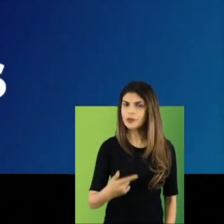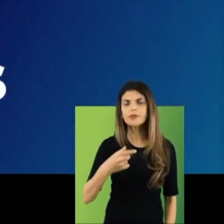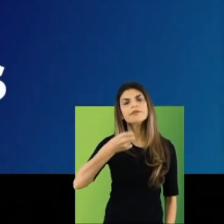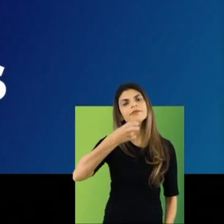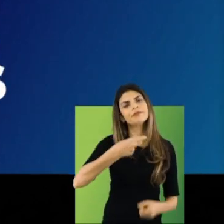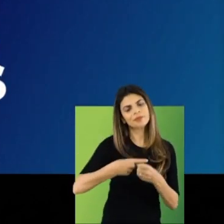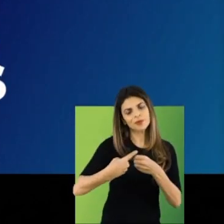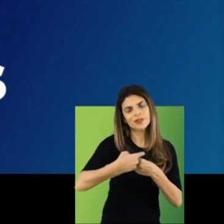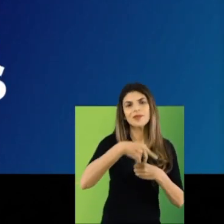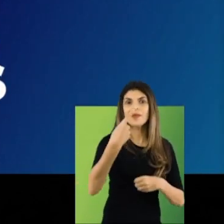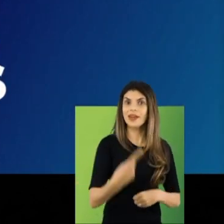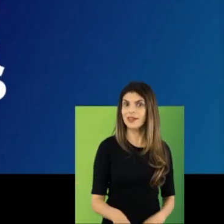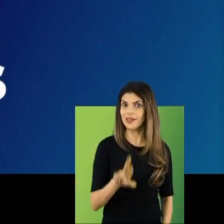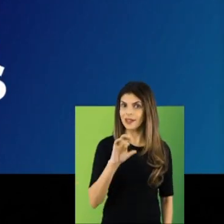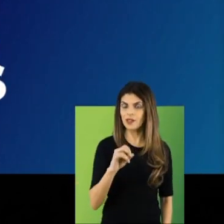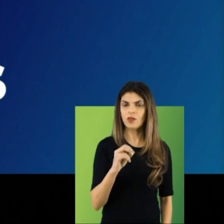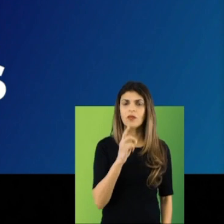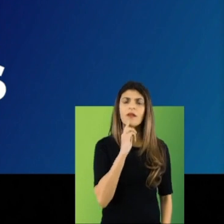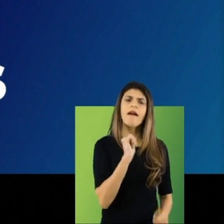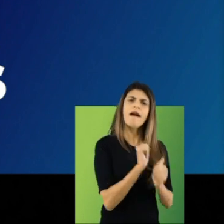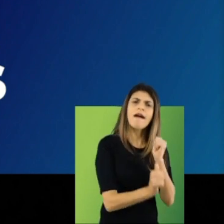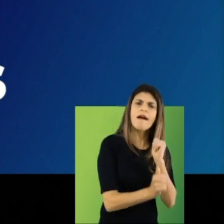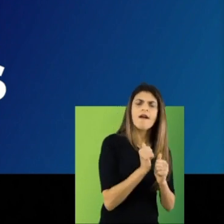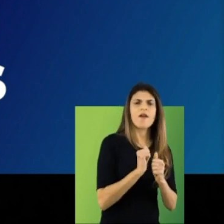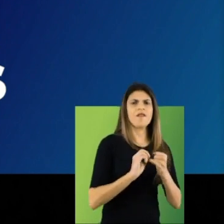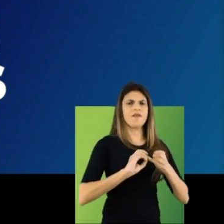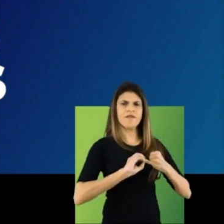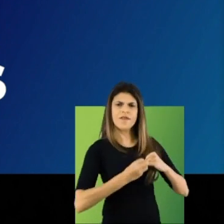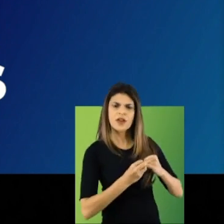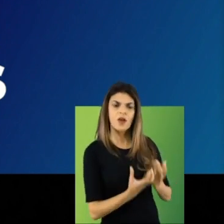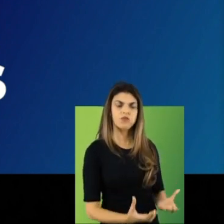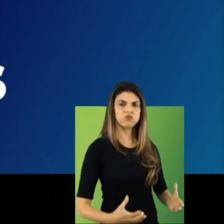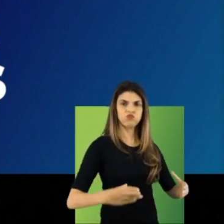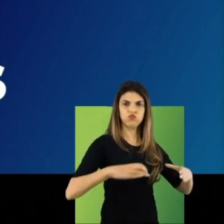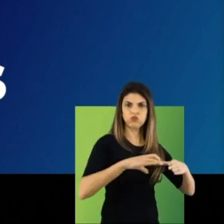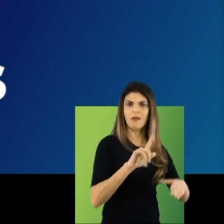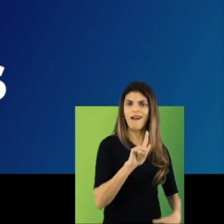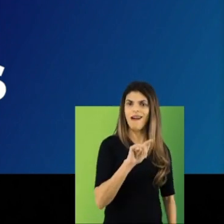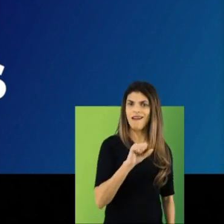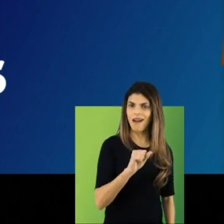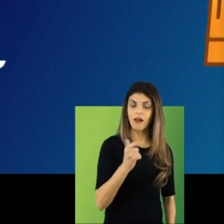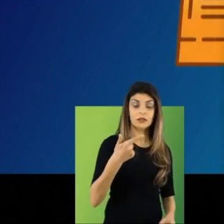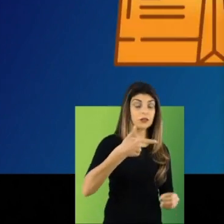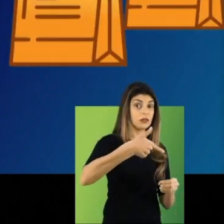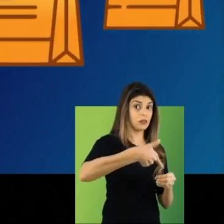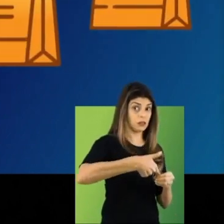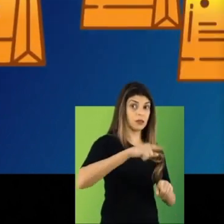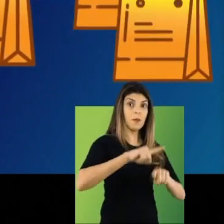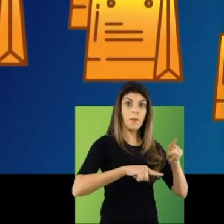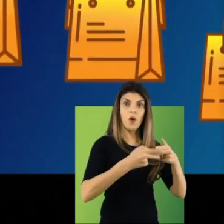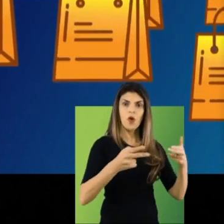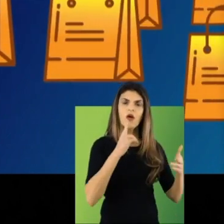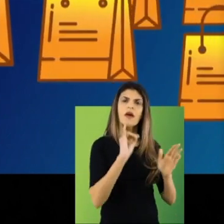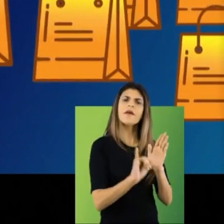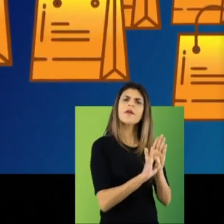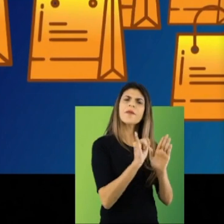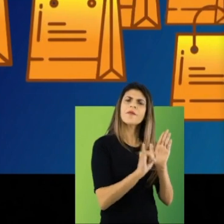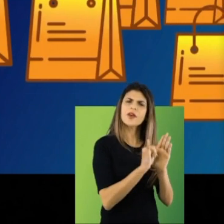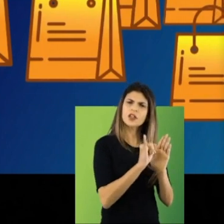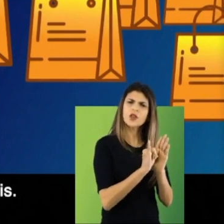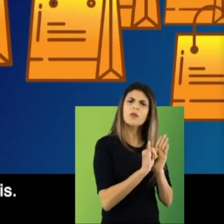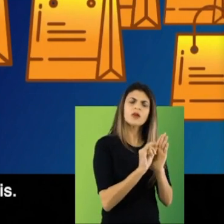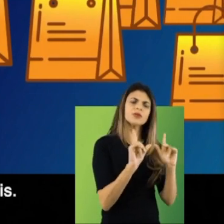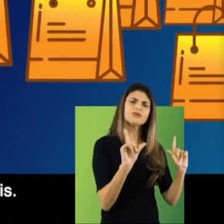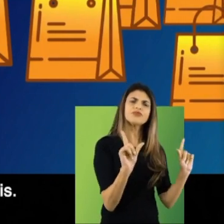Estado. Reduzimos o imposto sobre o arroz, o feijão, o gás, a gasolina e dezenas de outros